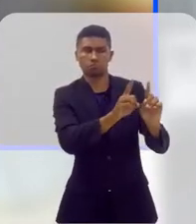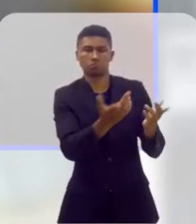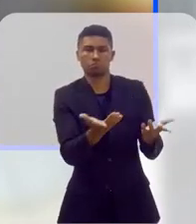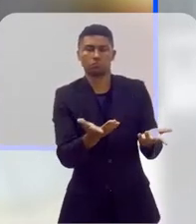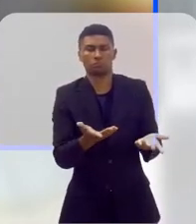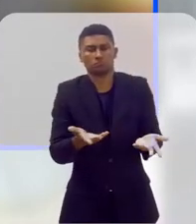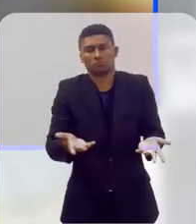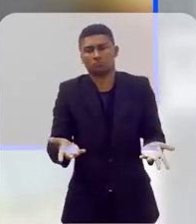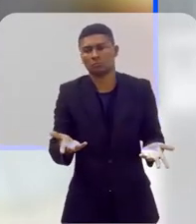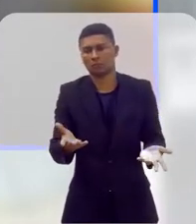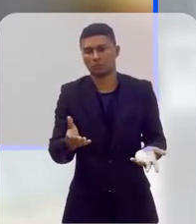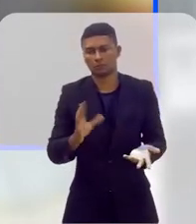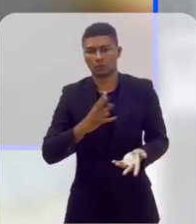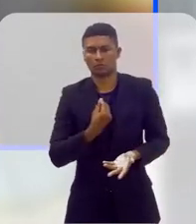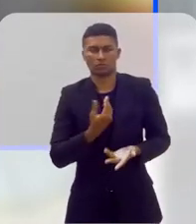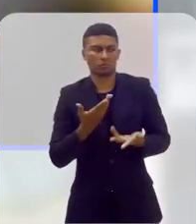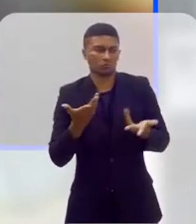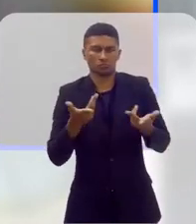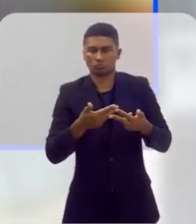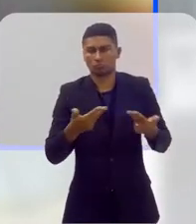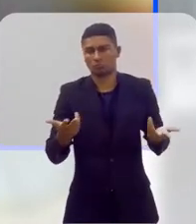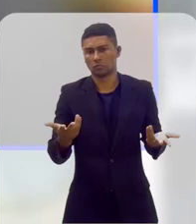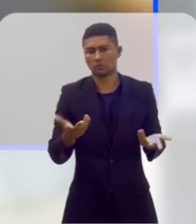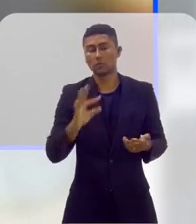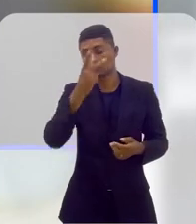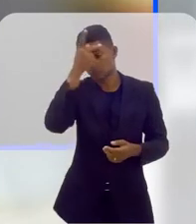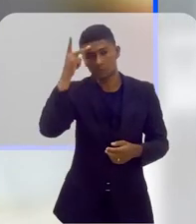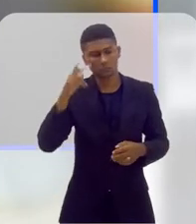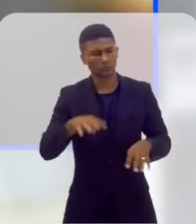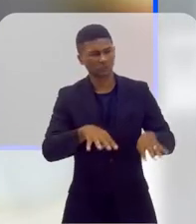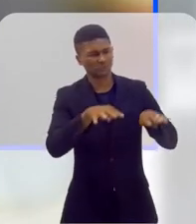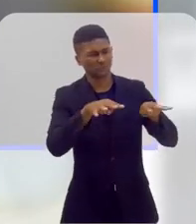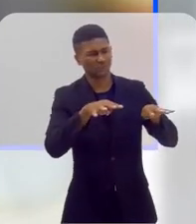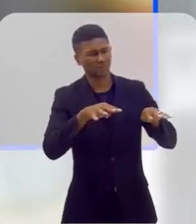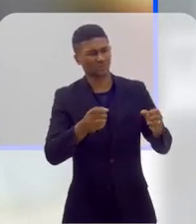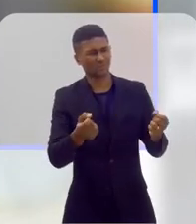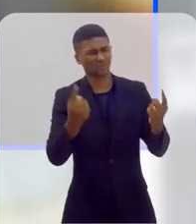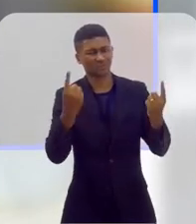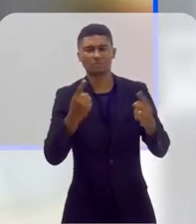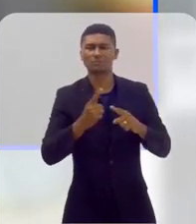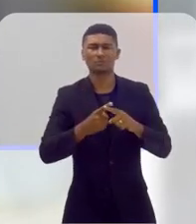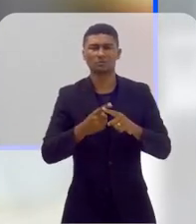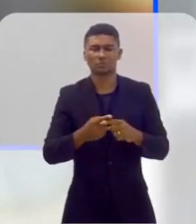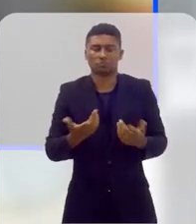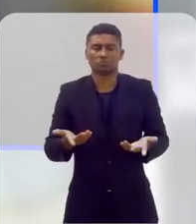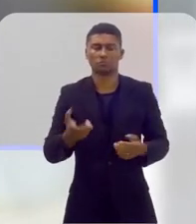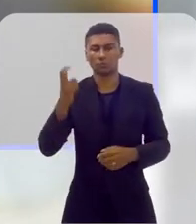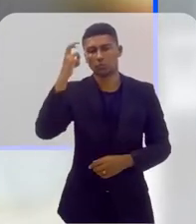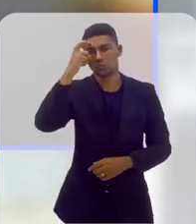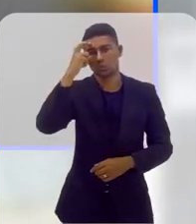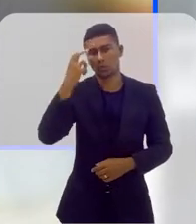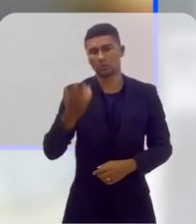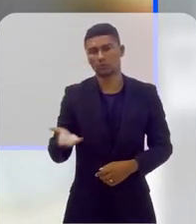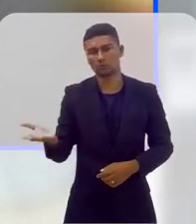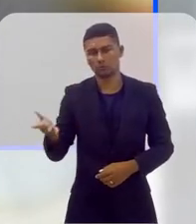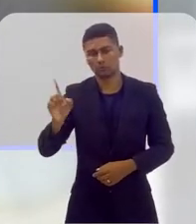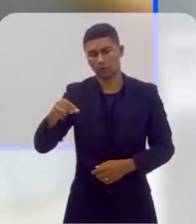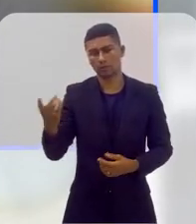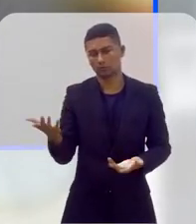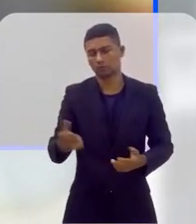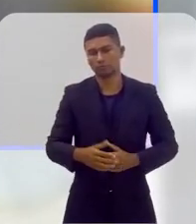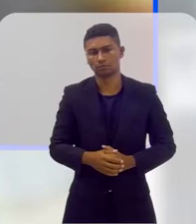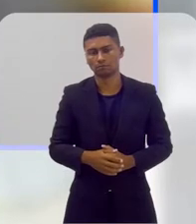homossexual, sendo travesti, e outras pessoas se incomodam com isso? Então, existe uma cultura que nos leva a essa situação de